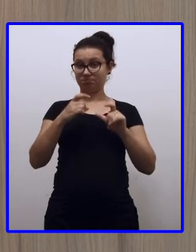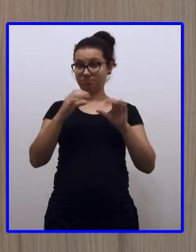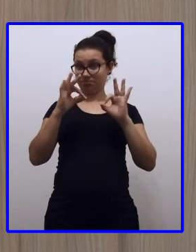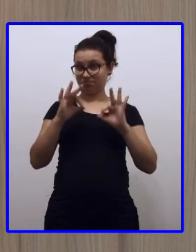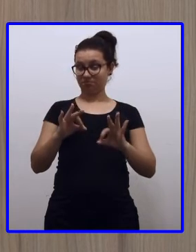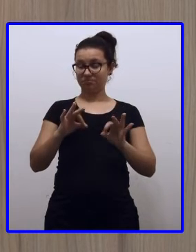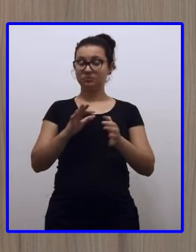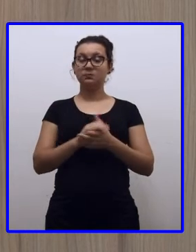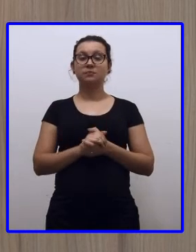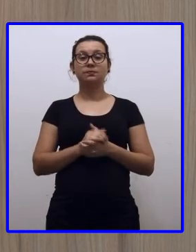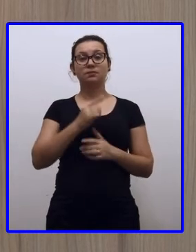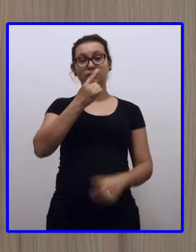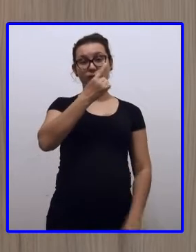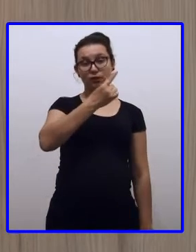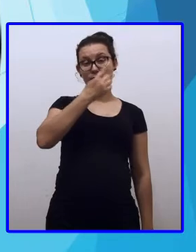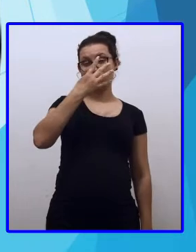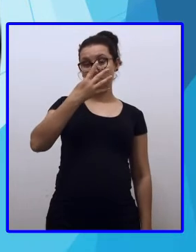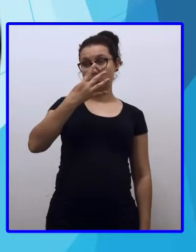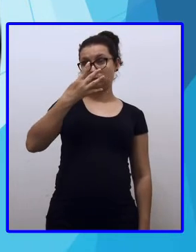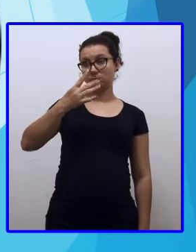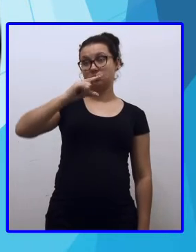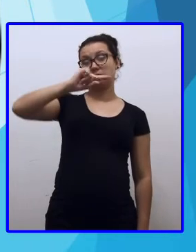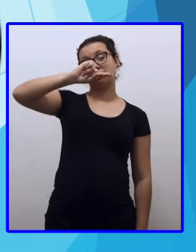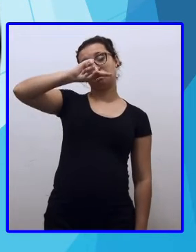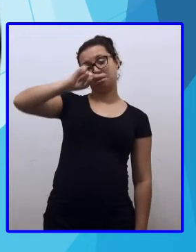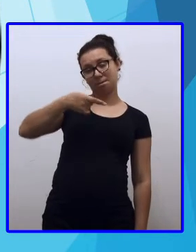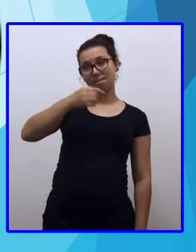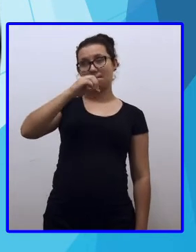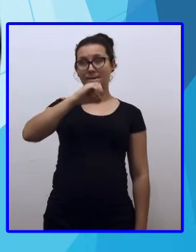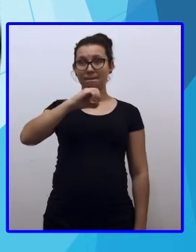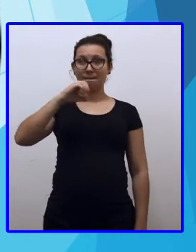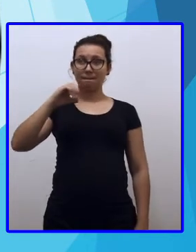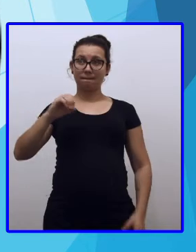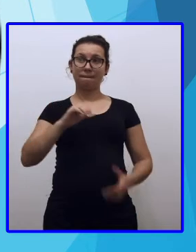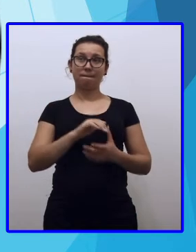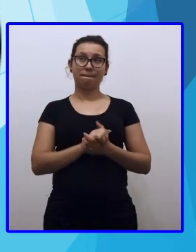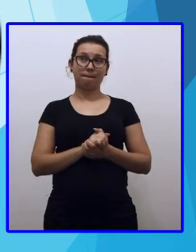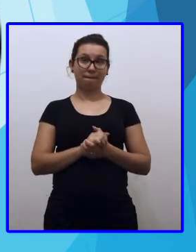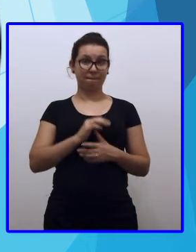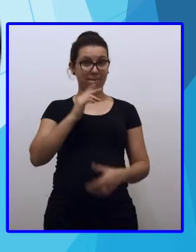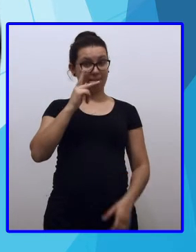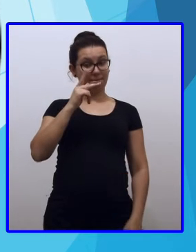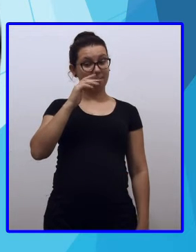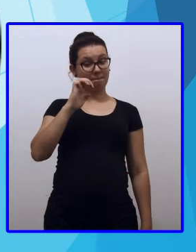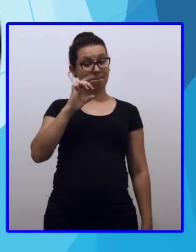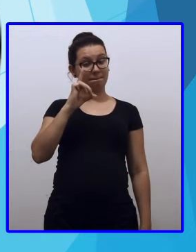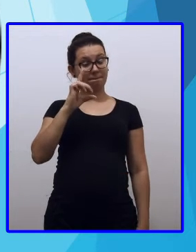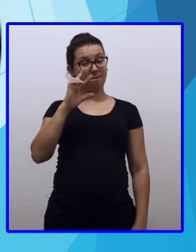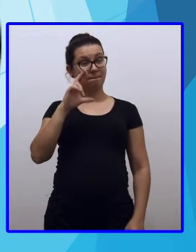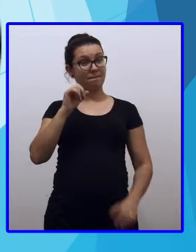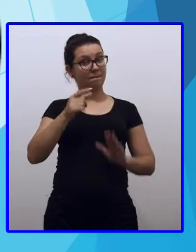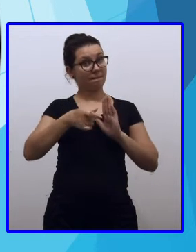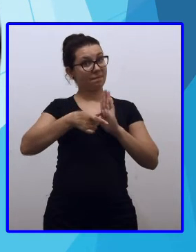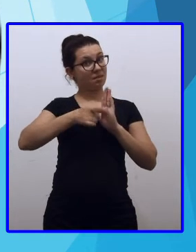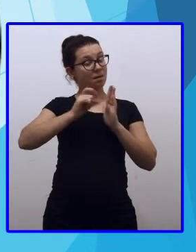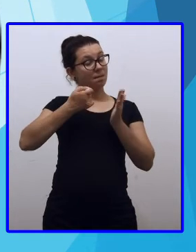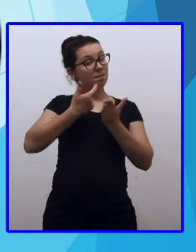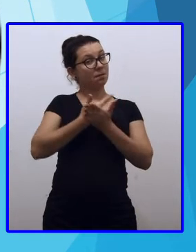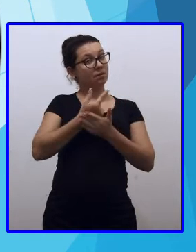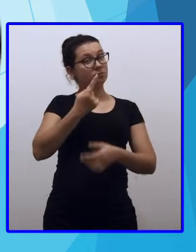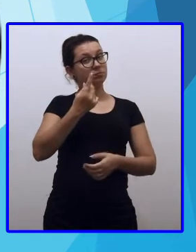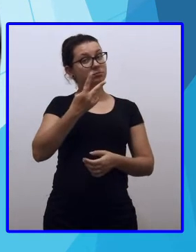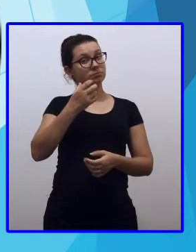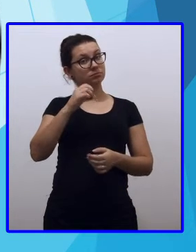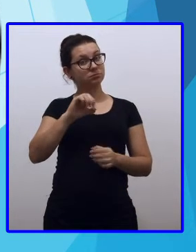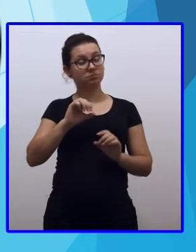certo. Cento e quarenta e quatro reais. O Pedro comprou por cento e vinte e vendeu por cento